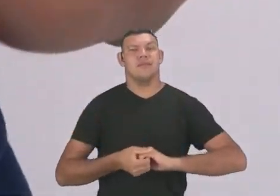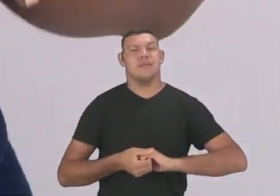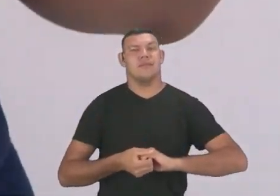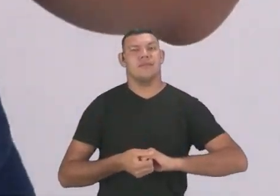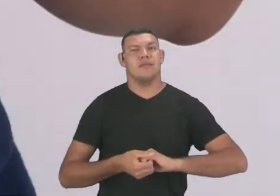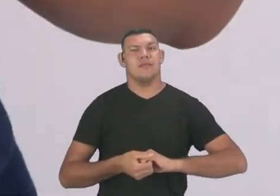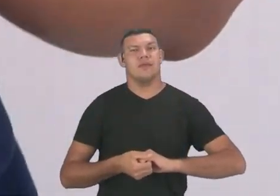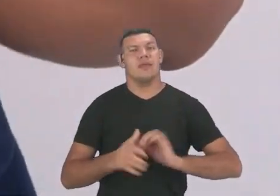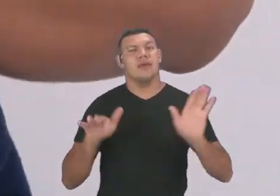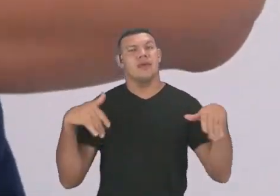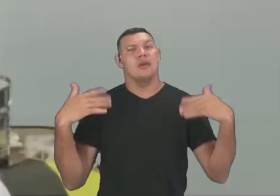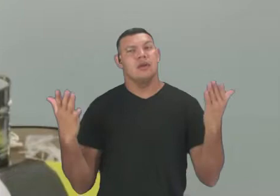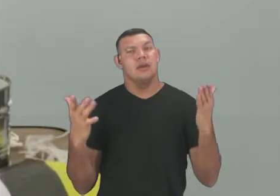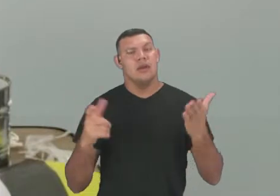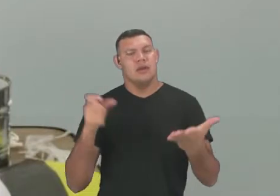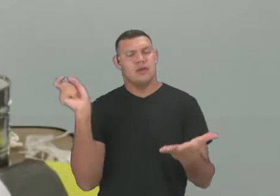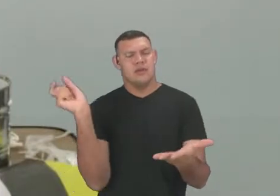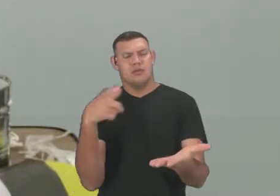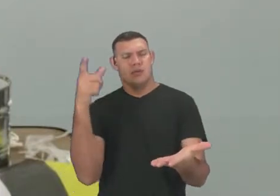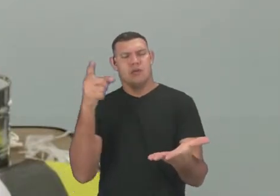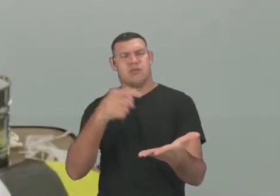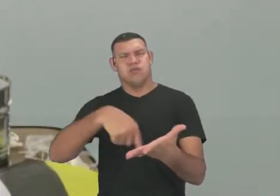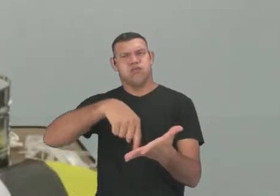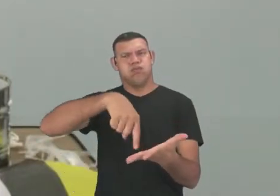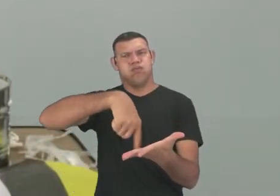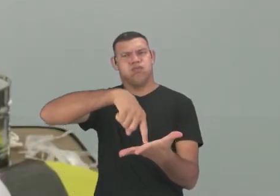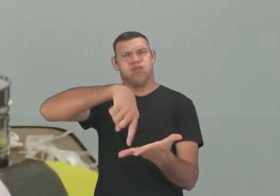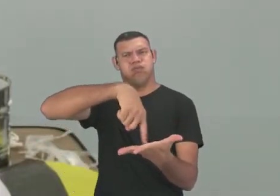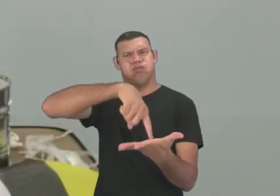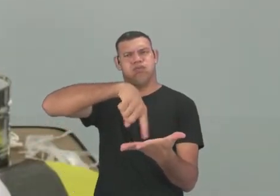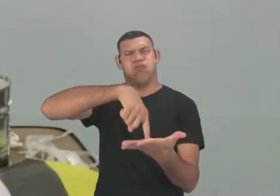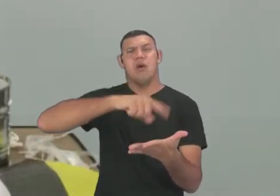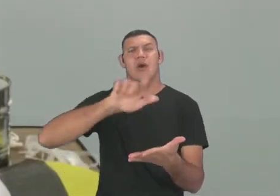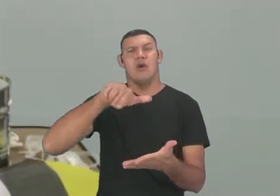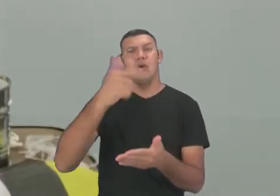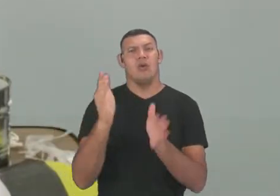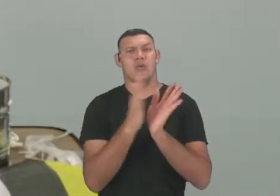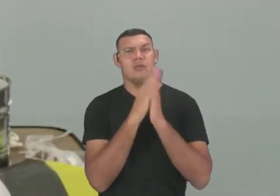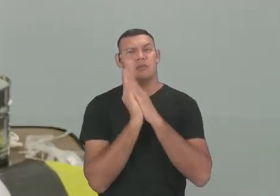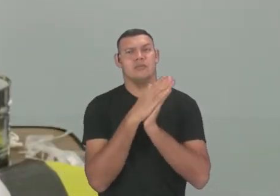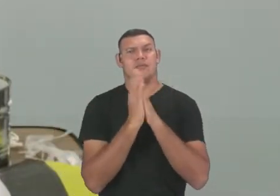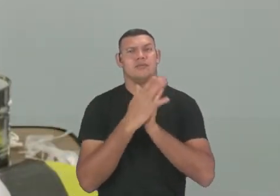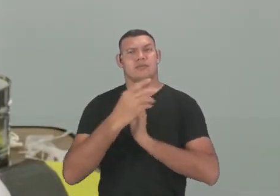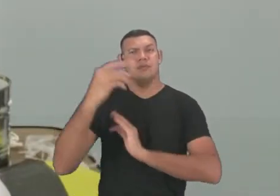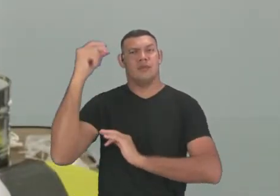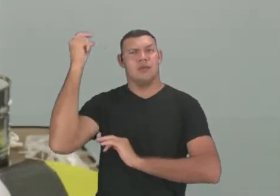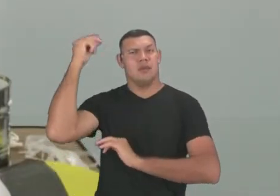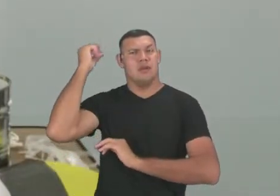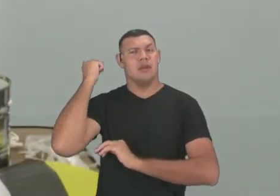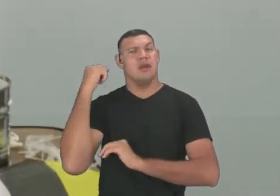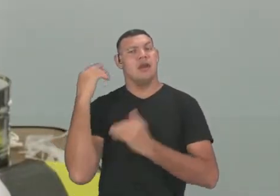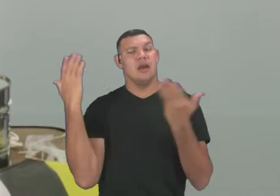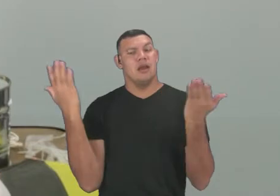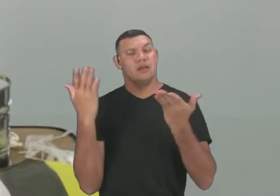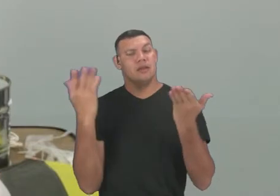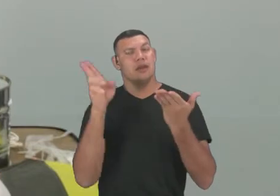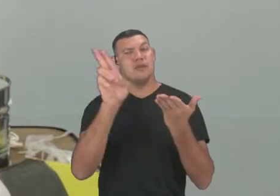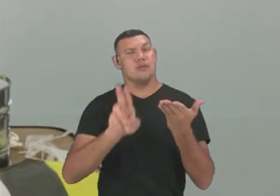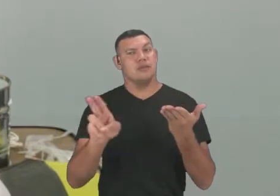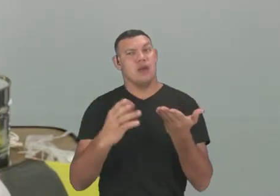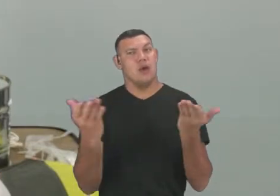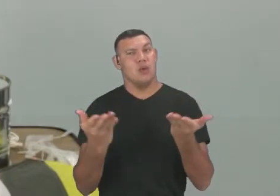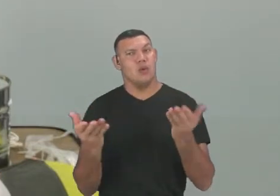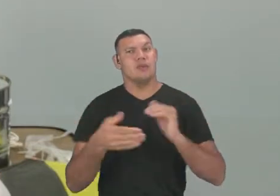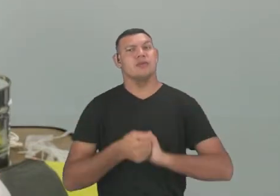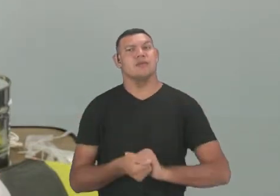Então, o pião é um brinquedo de antigamente. Um outro brinquedo também, de antigamente, até os dias de hoje, assim como o